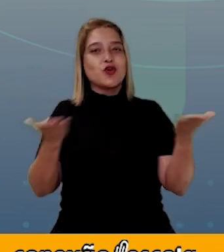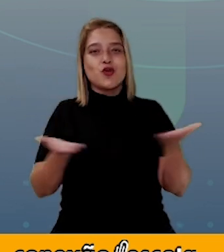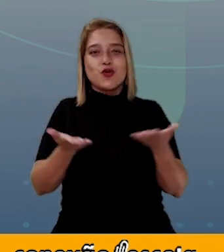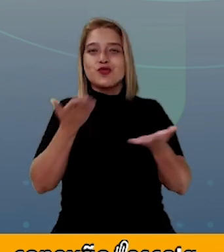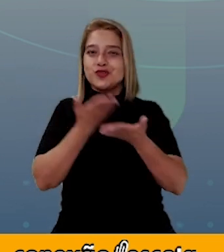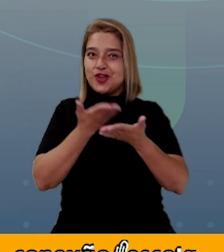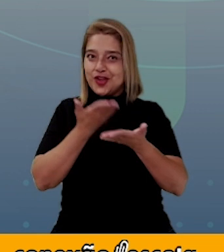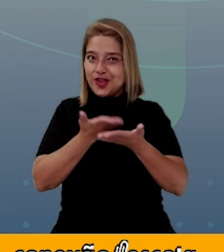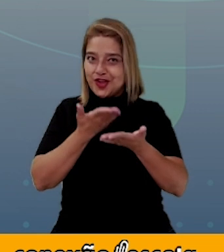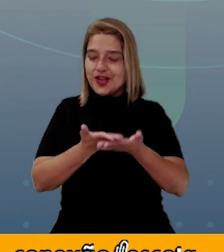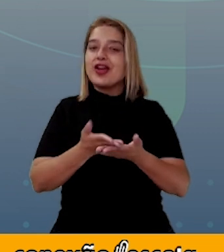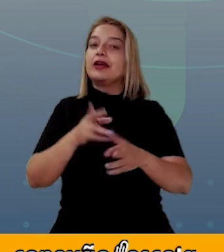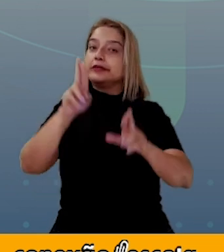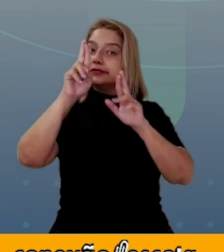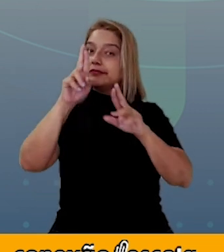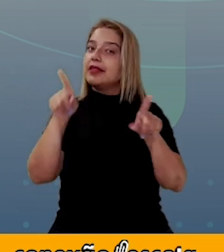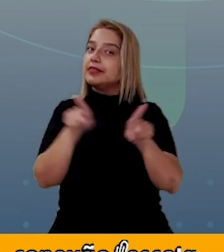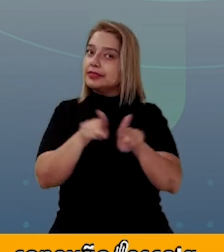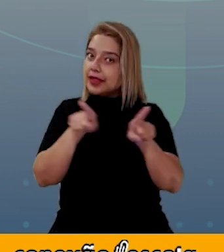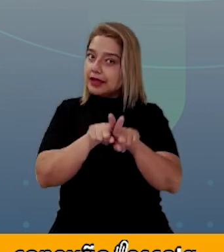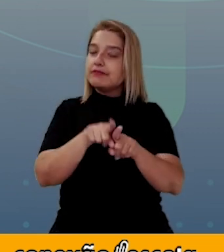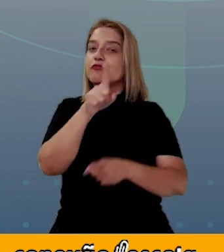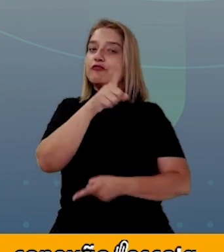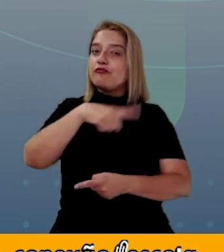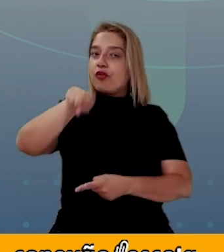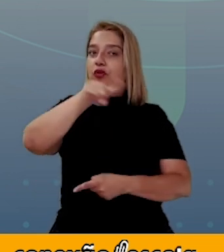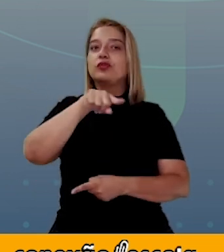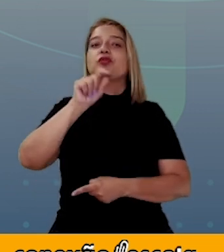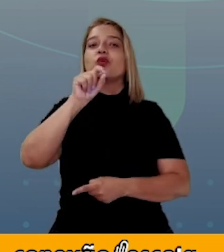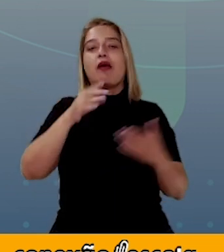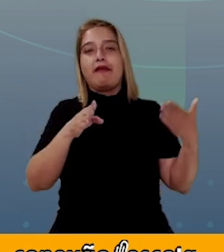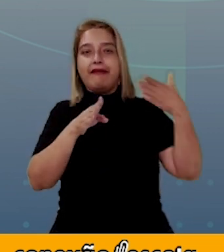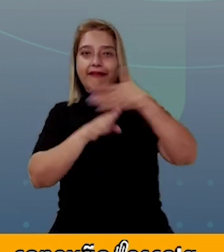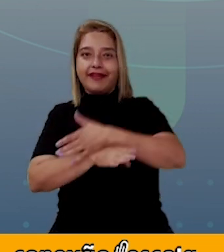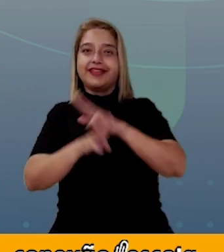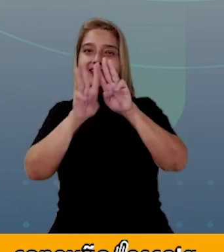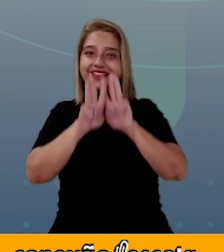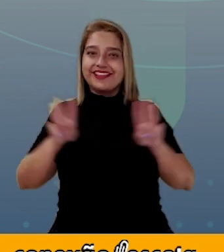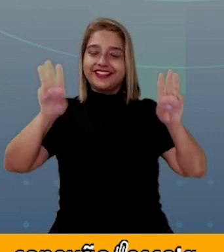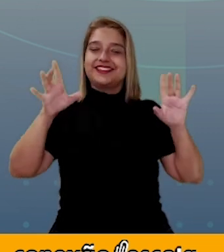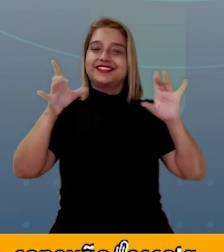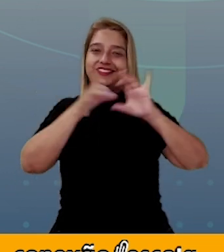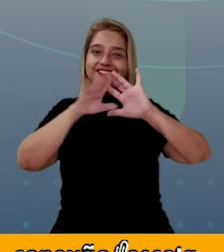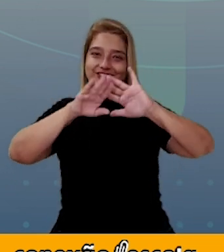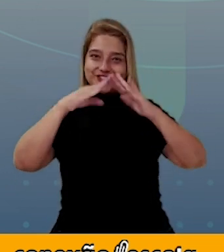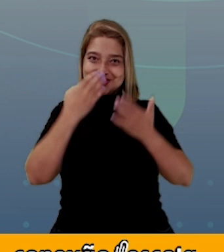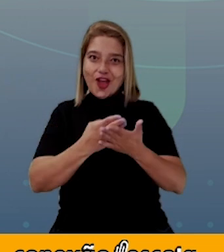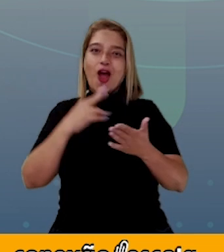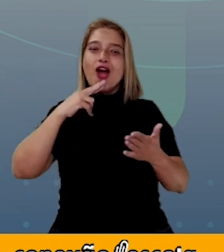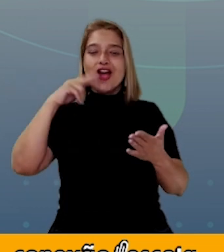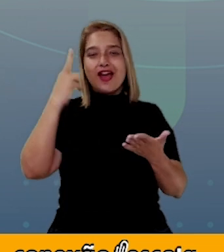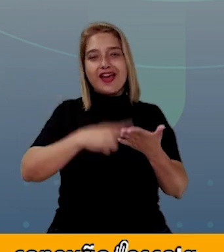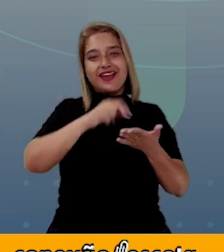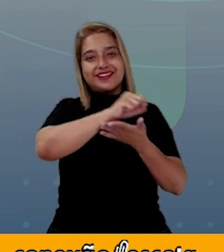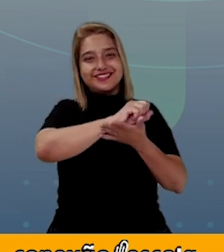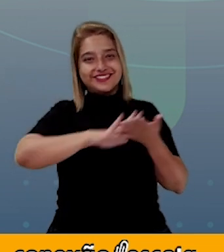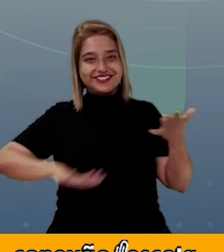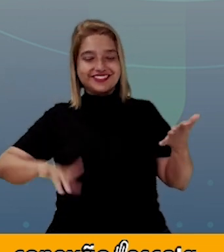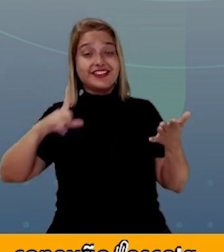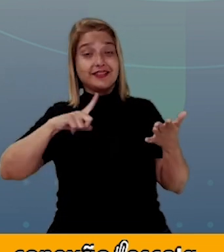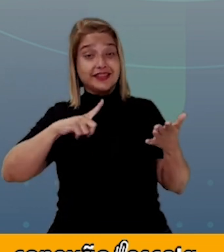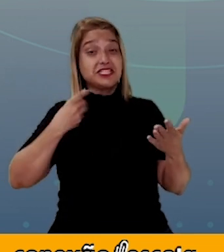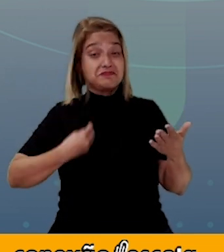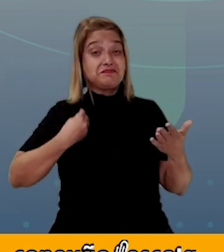conteúdo. E espero também que você acesse o portal Conexão Escola e realize as